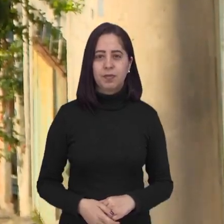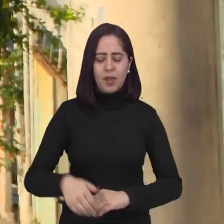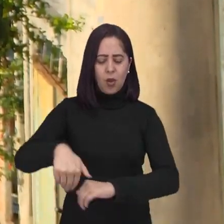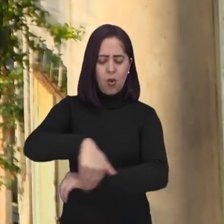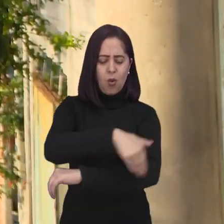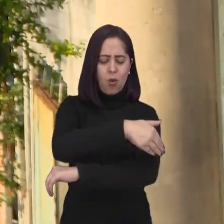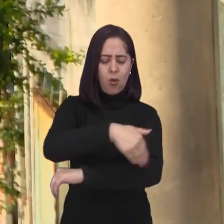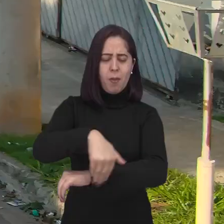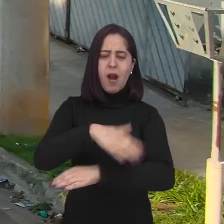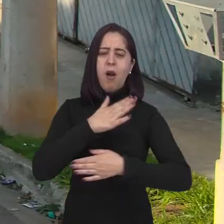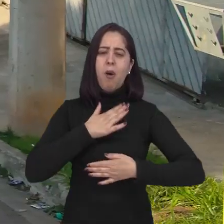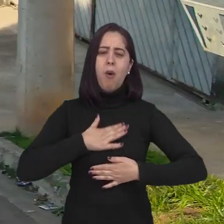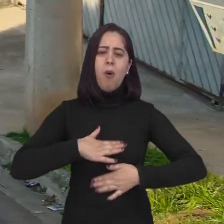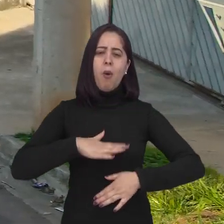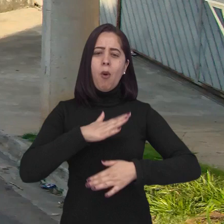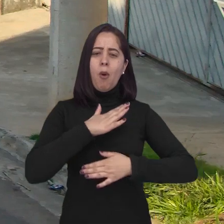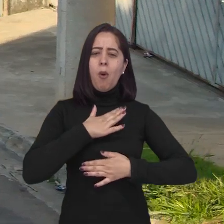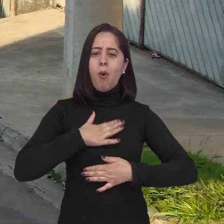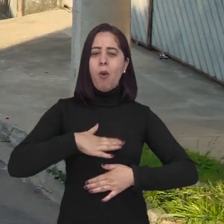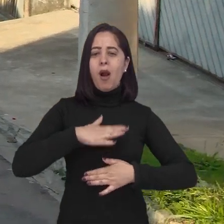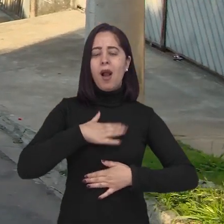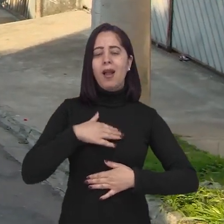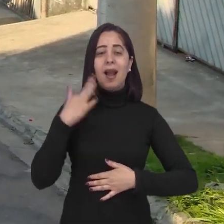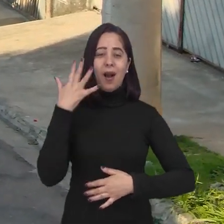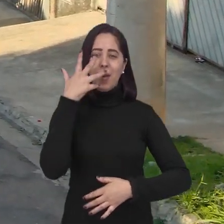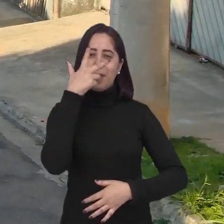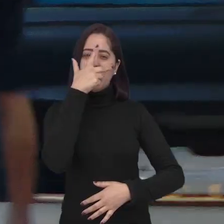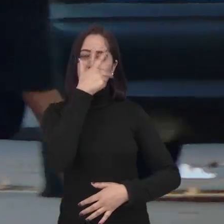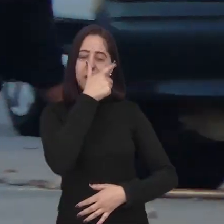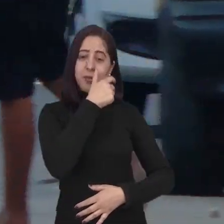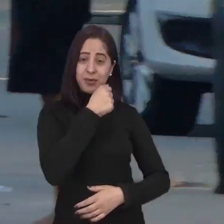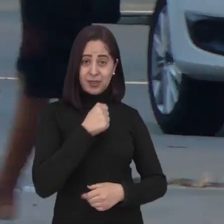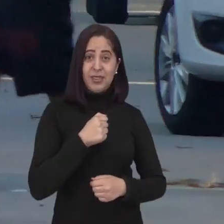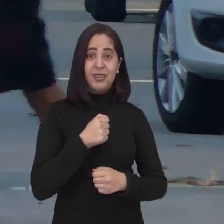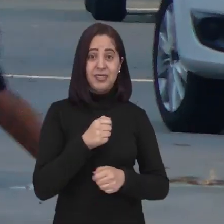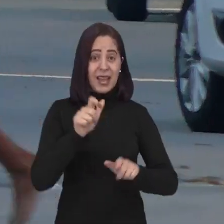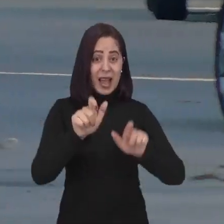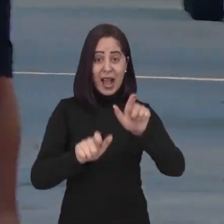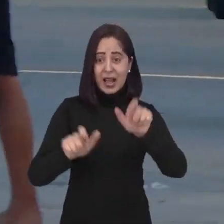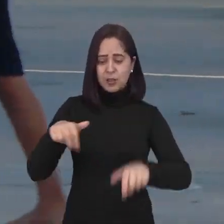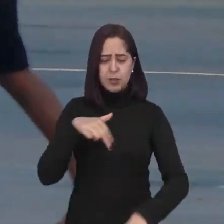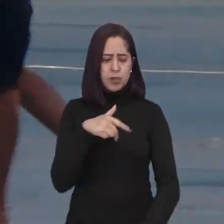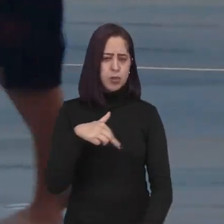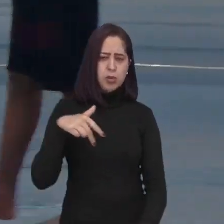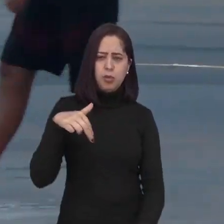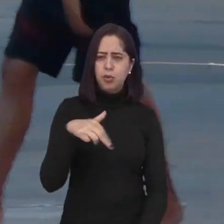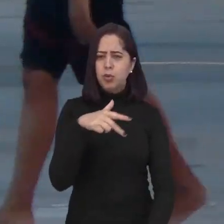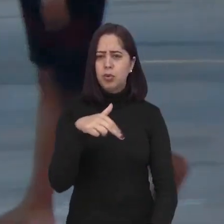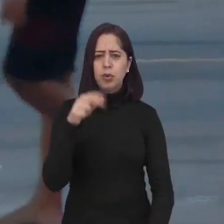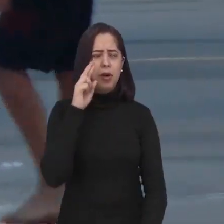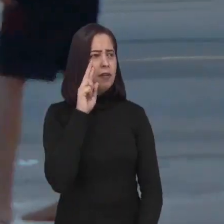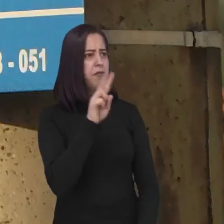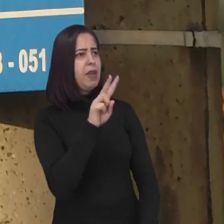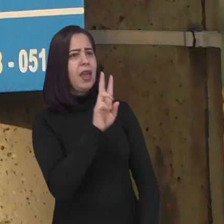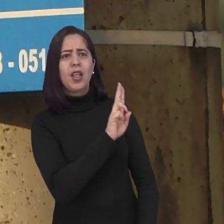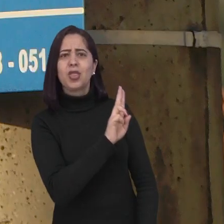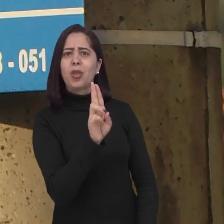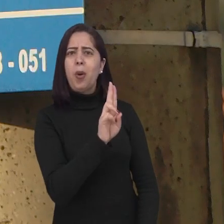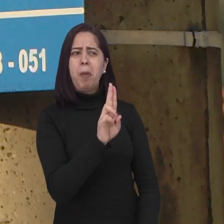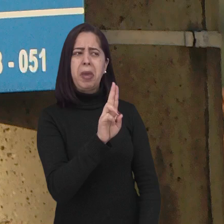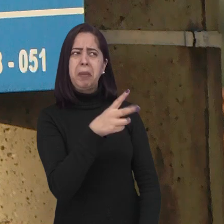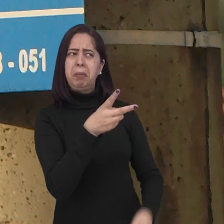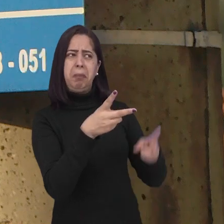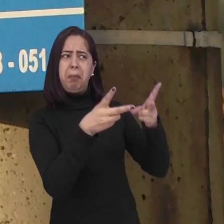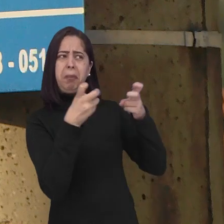Uma rua calma, com uma paisagem de tirar o fôlego. Muitas vezes, as pessoas que passam por aqui não reparam no nome